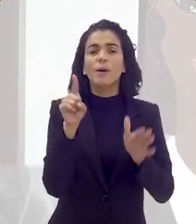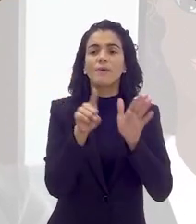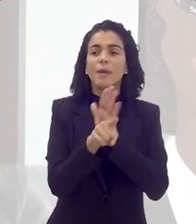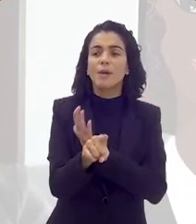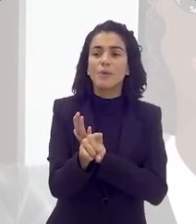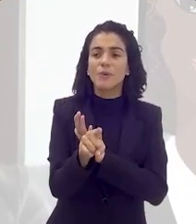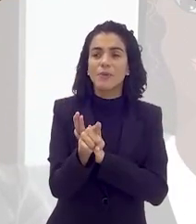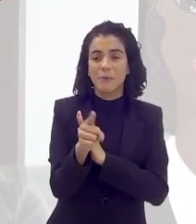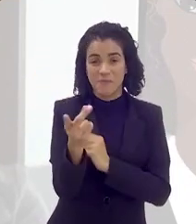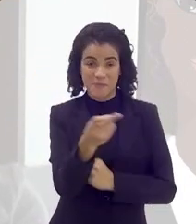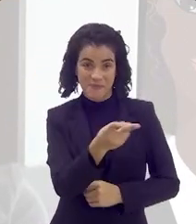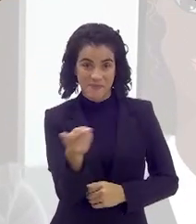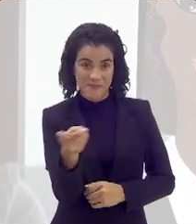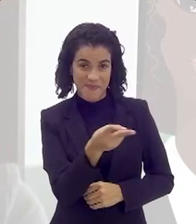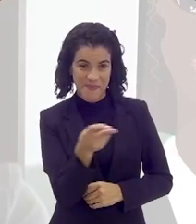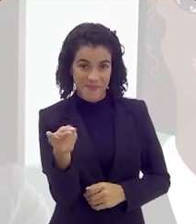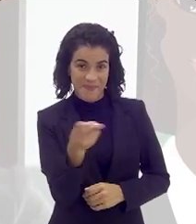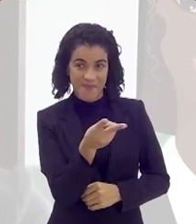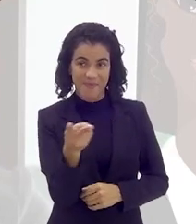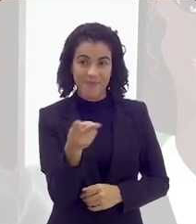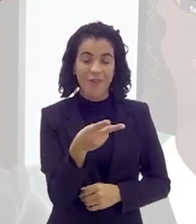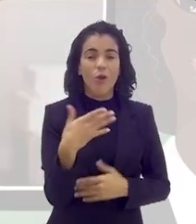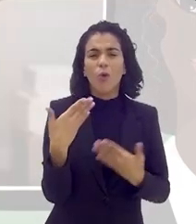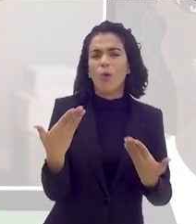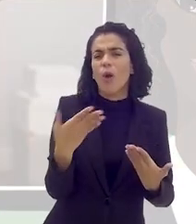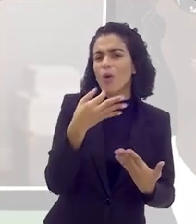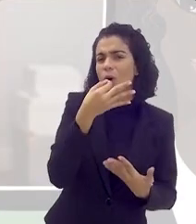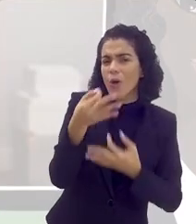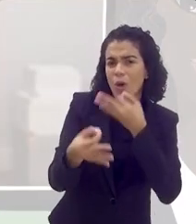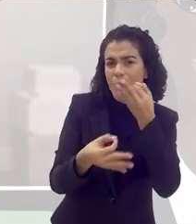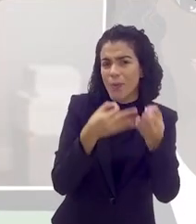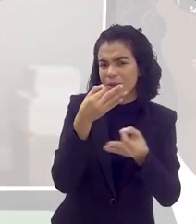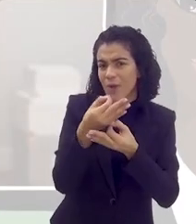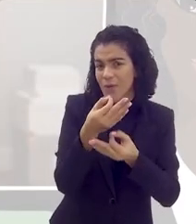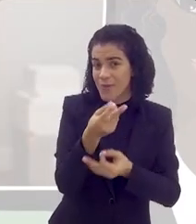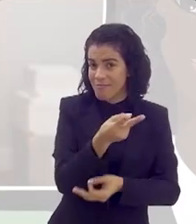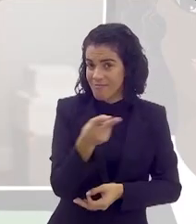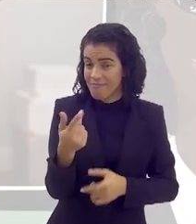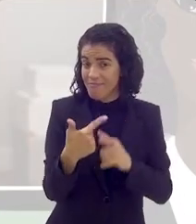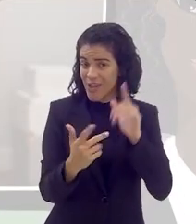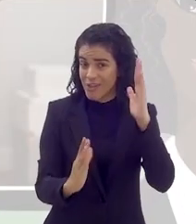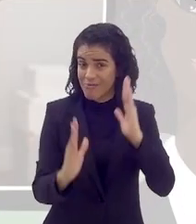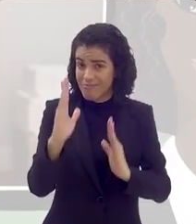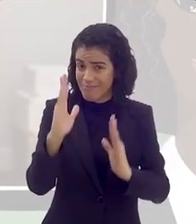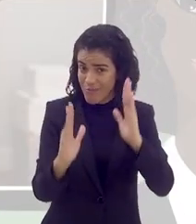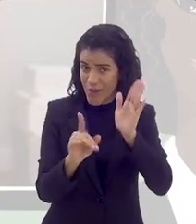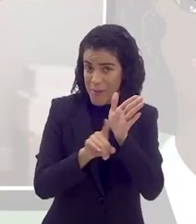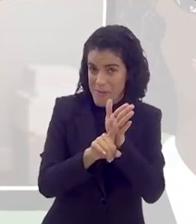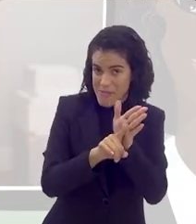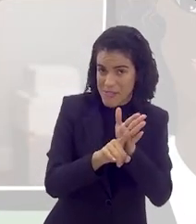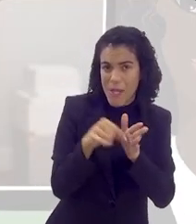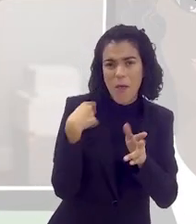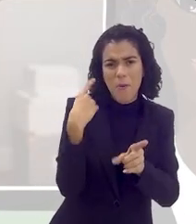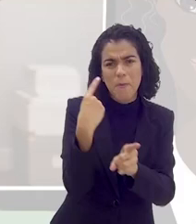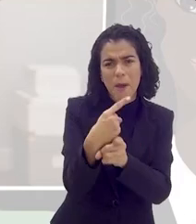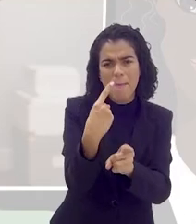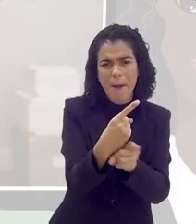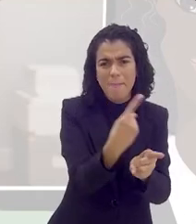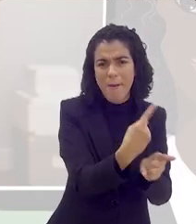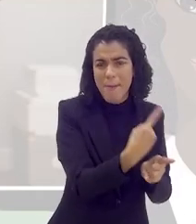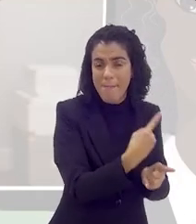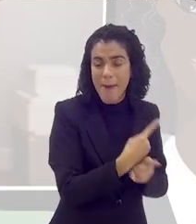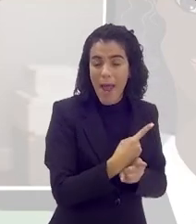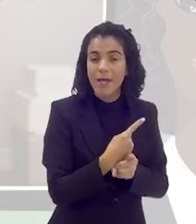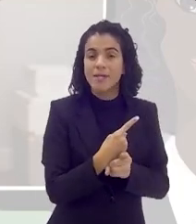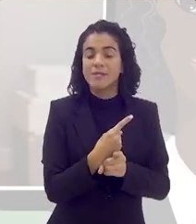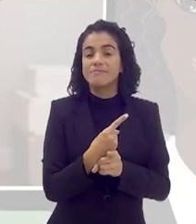Outra pergunta pra ambas, qual a opinião de vocês, porque, também, durante a pesquisa, eu vi